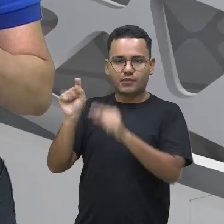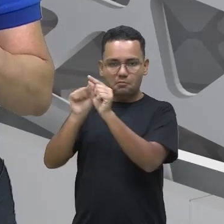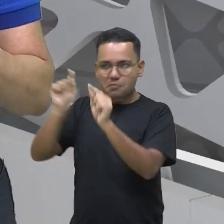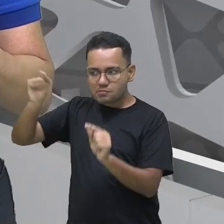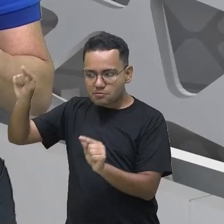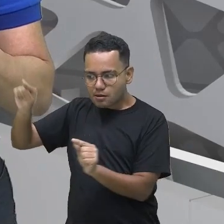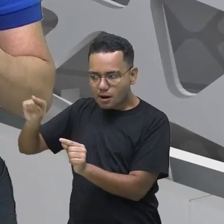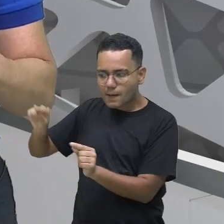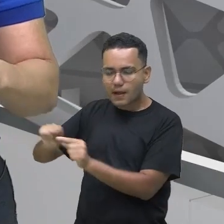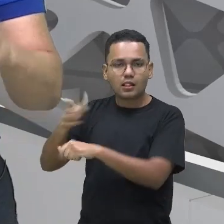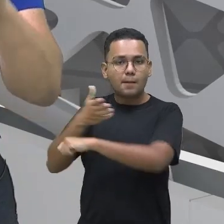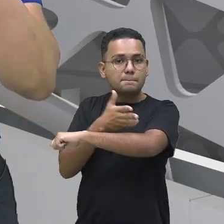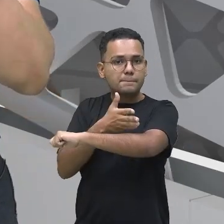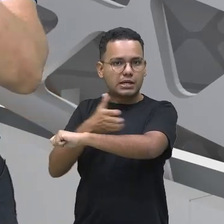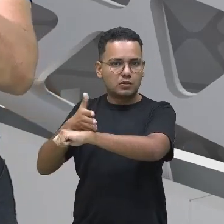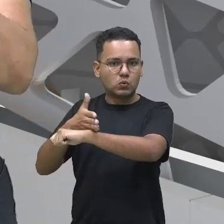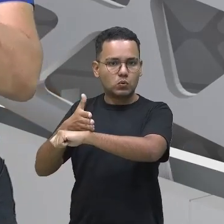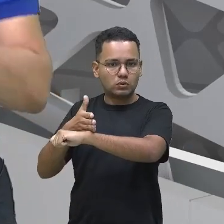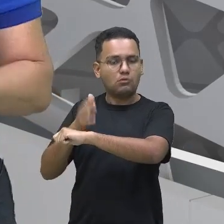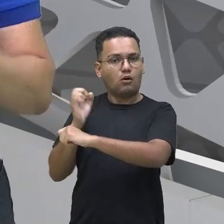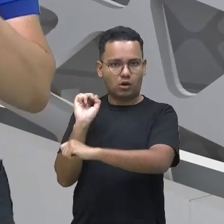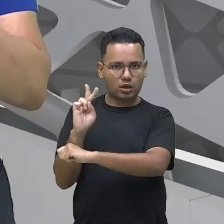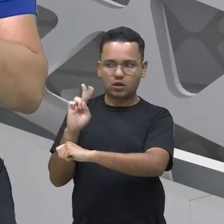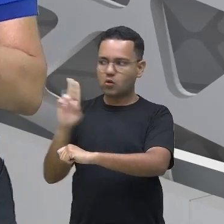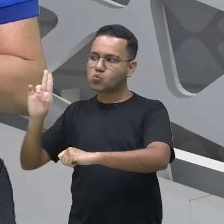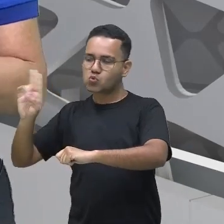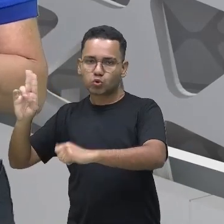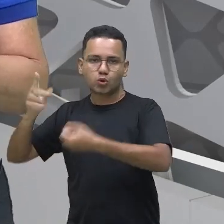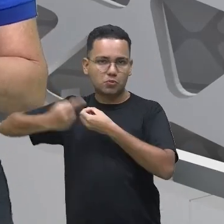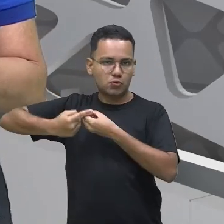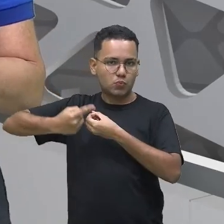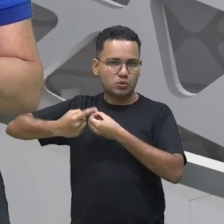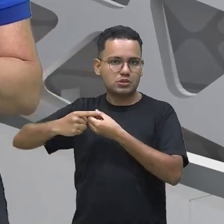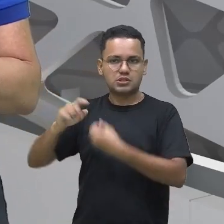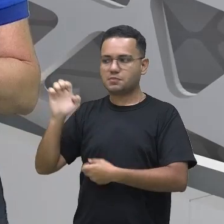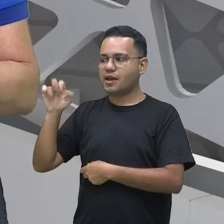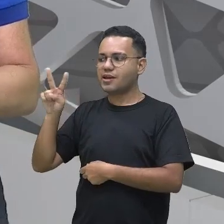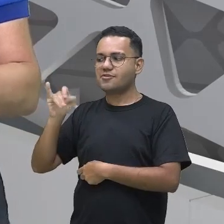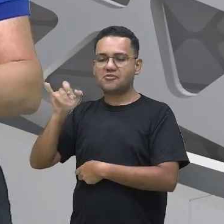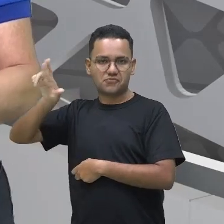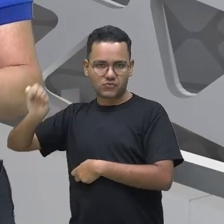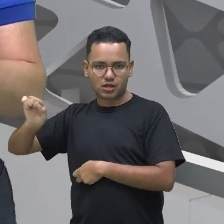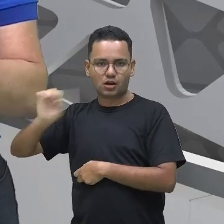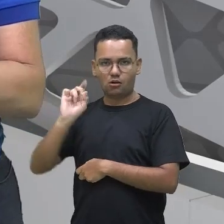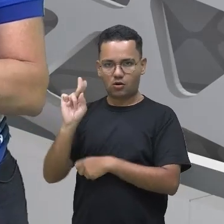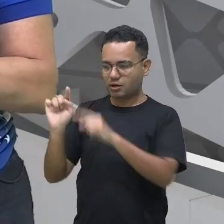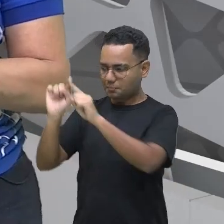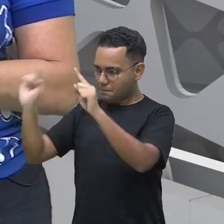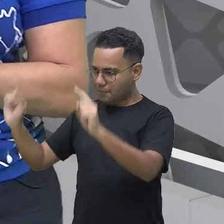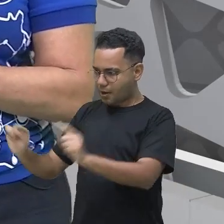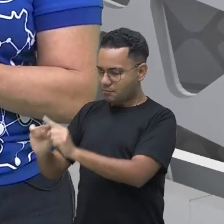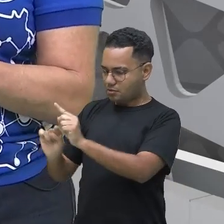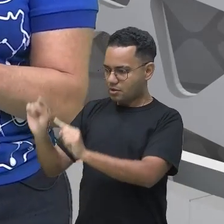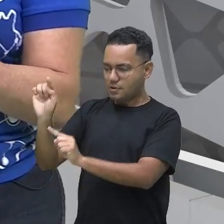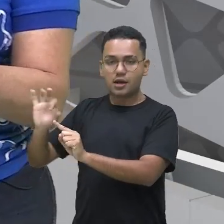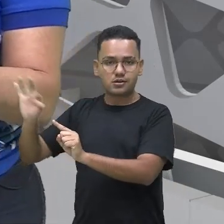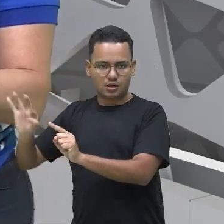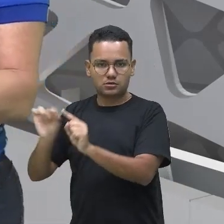estatísticos, né? Dessa que está correspondendo à legenda, que no caso nós temos